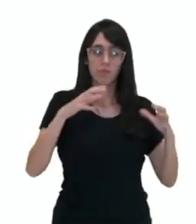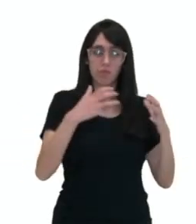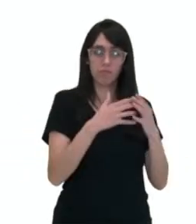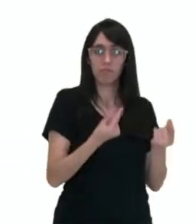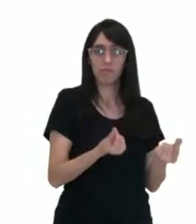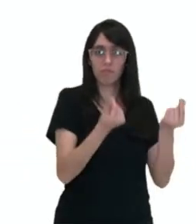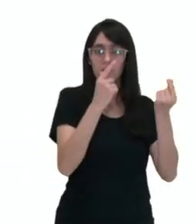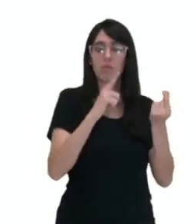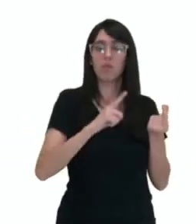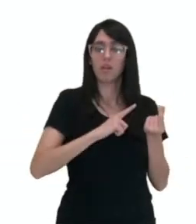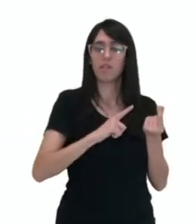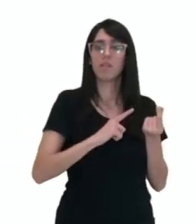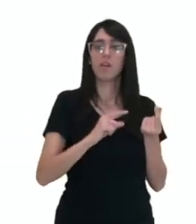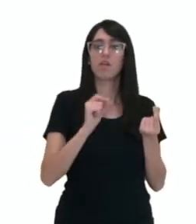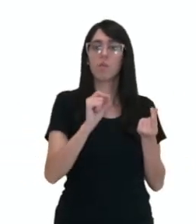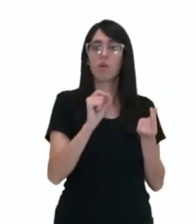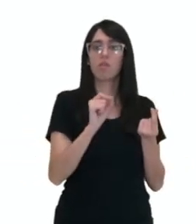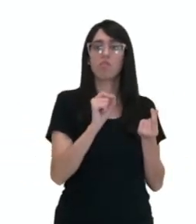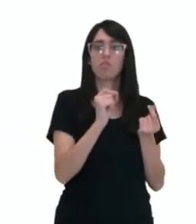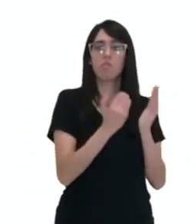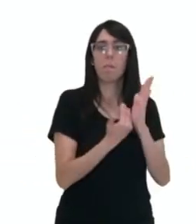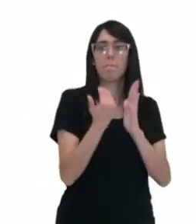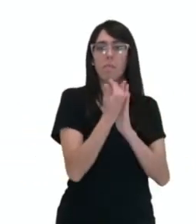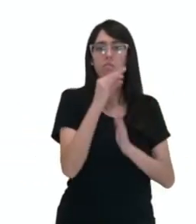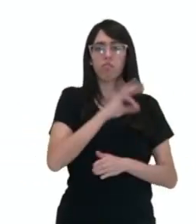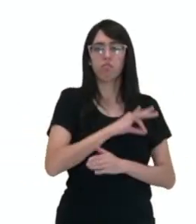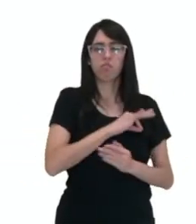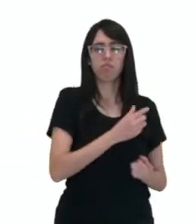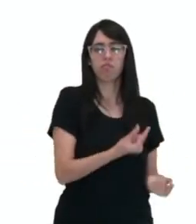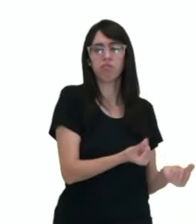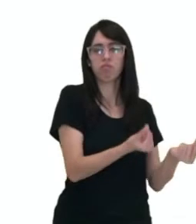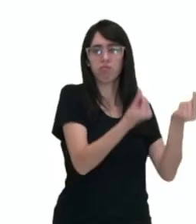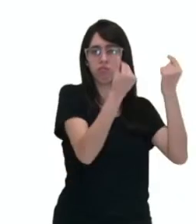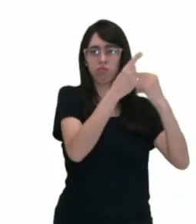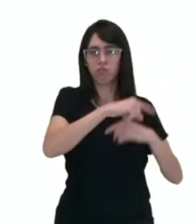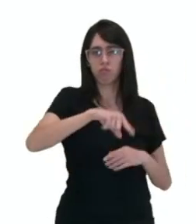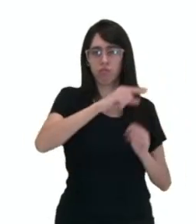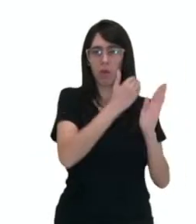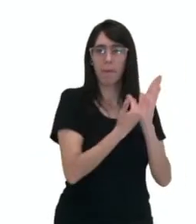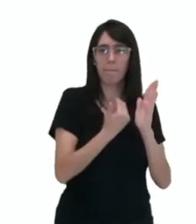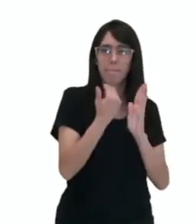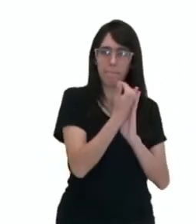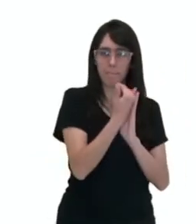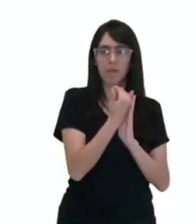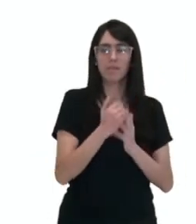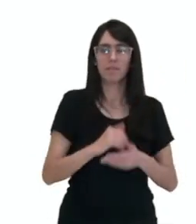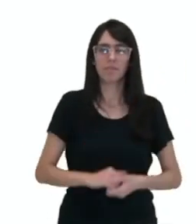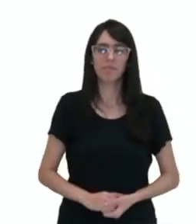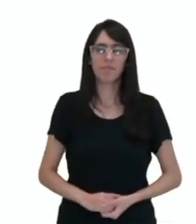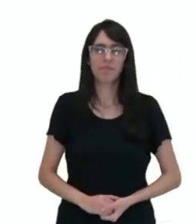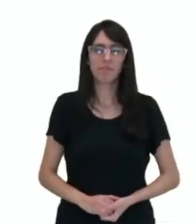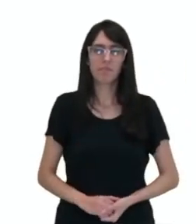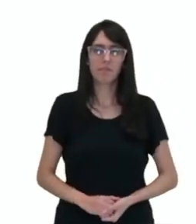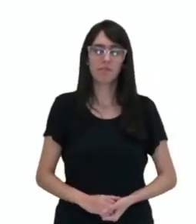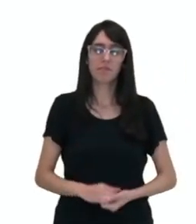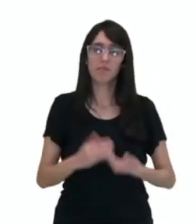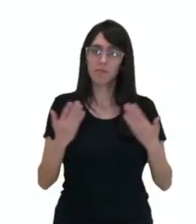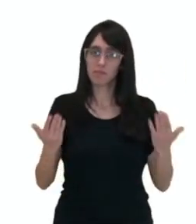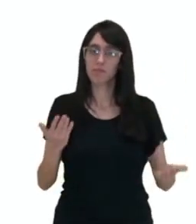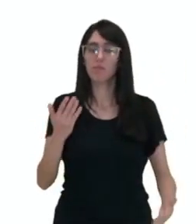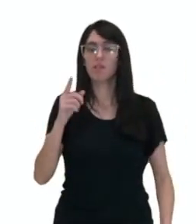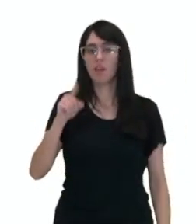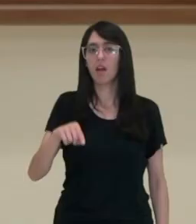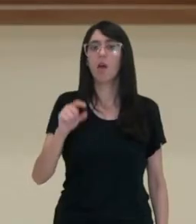controla e retém a maior parte dos lucros sobre bens produzidos, a partir do trabalho. Então é o que a gente